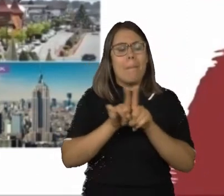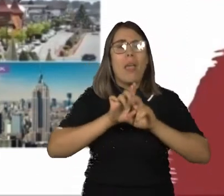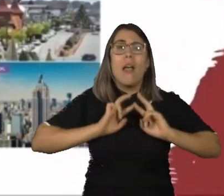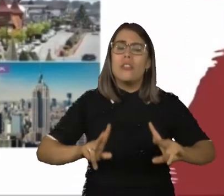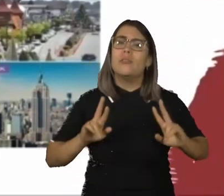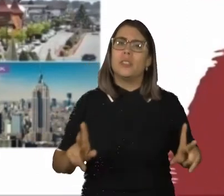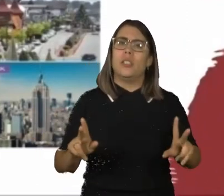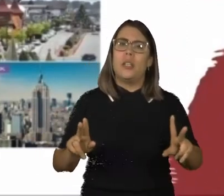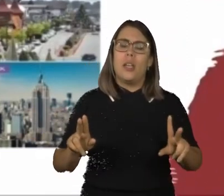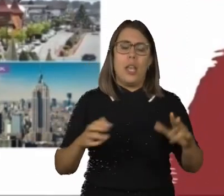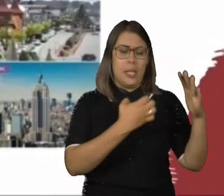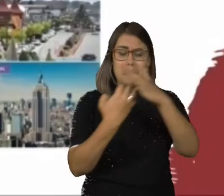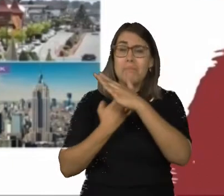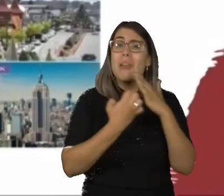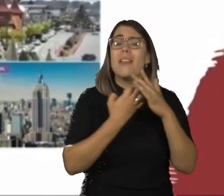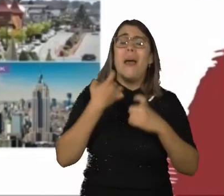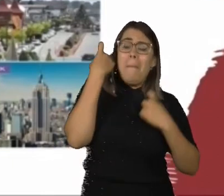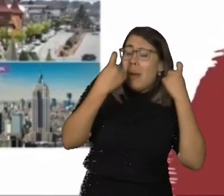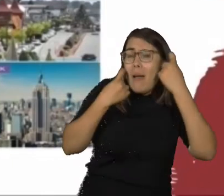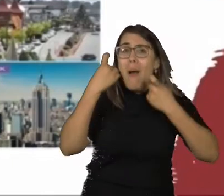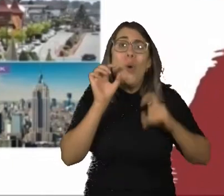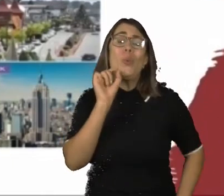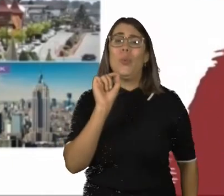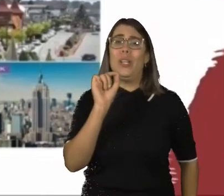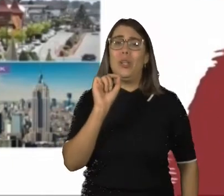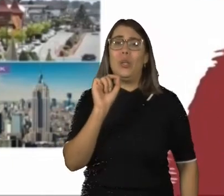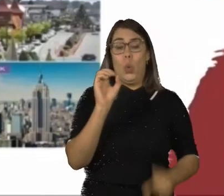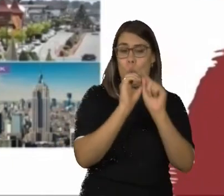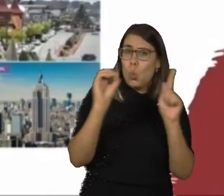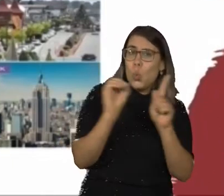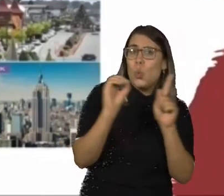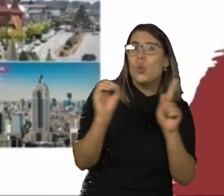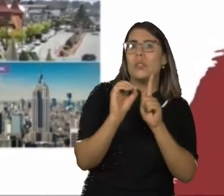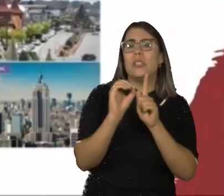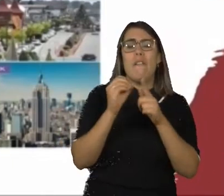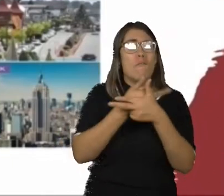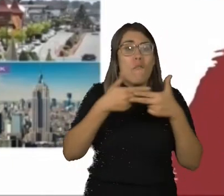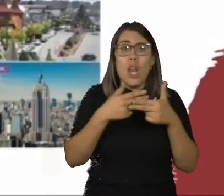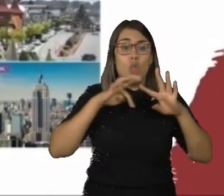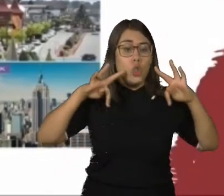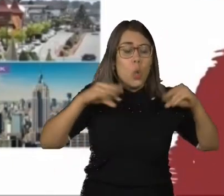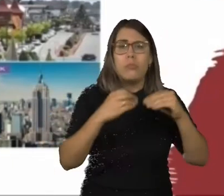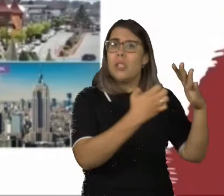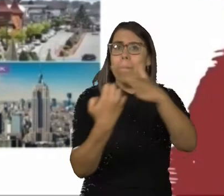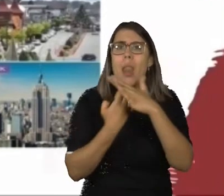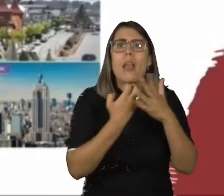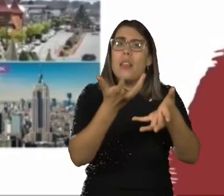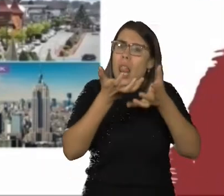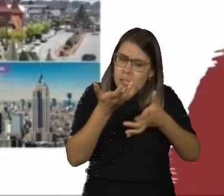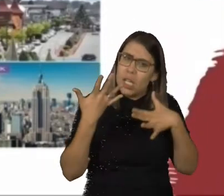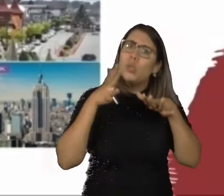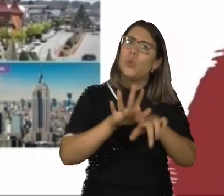As empresas do Vale do Silício, elas se preocupam muito com isso. Google, Boots, Slack, Facebook, Amazon, todas essas